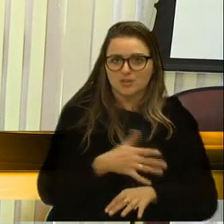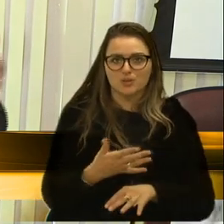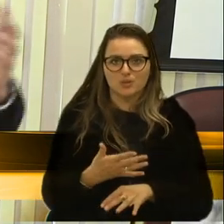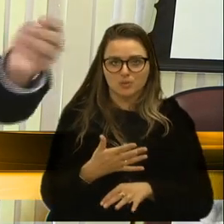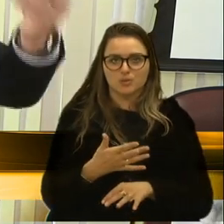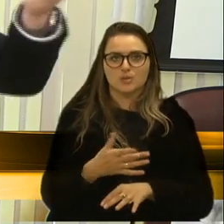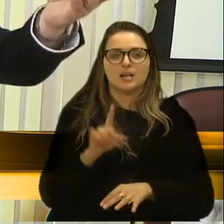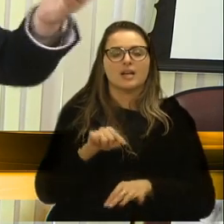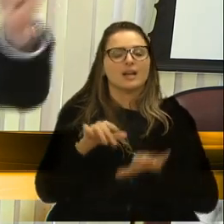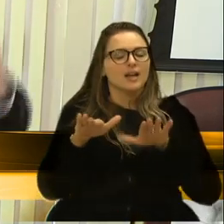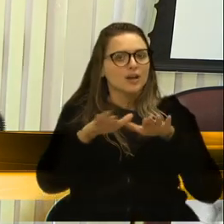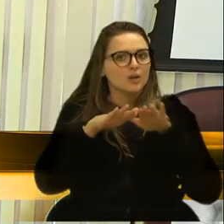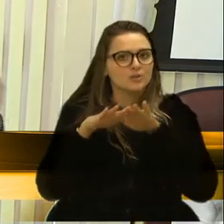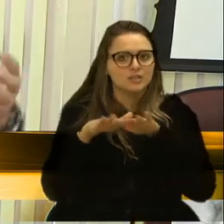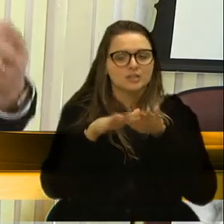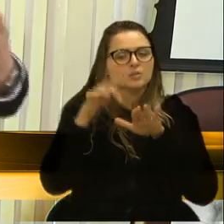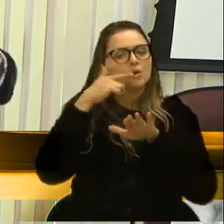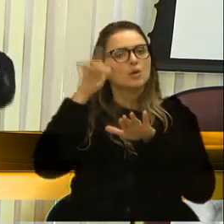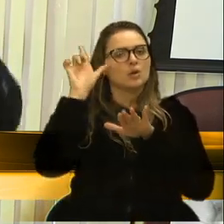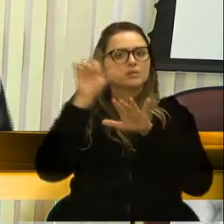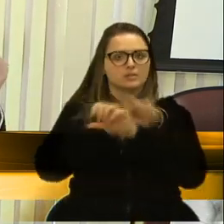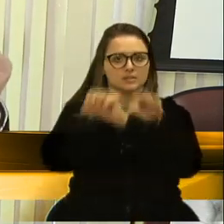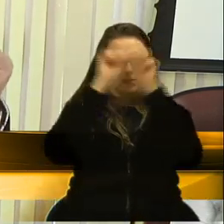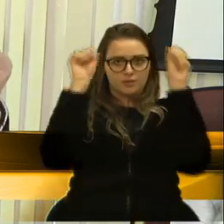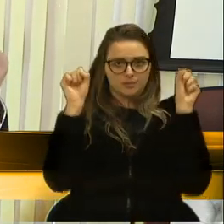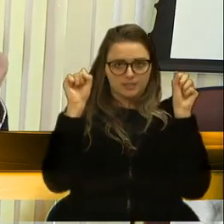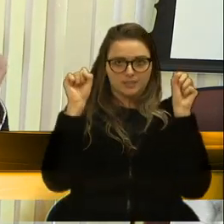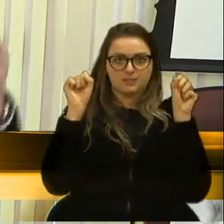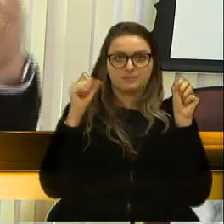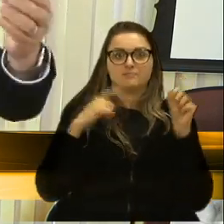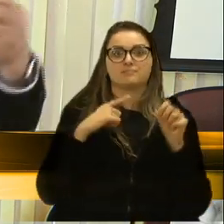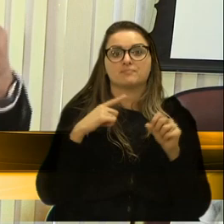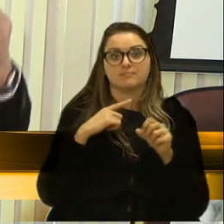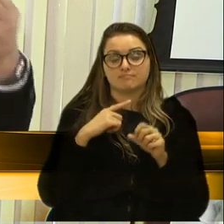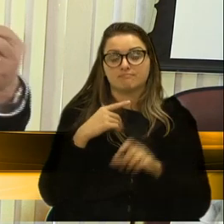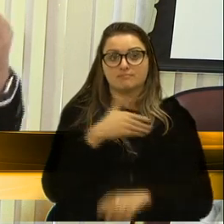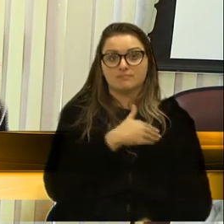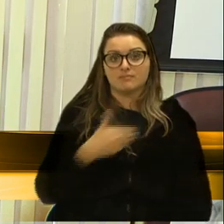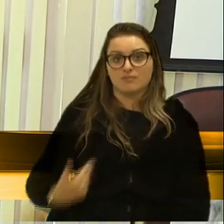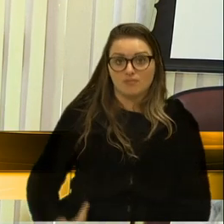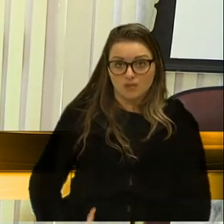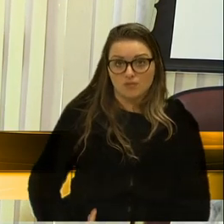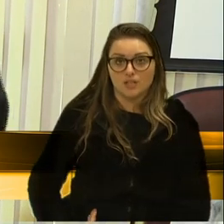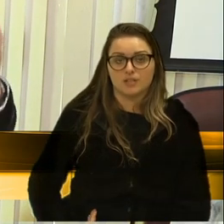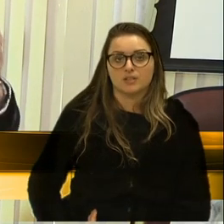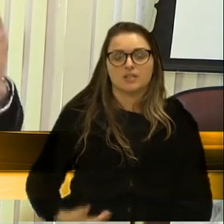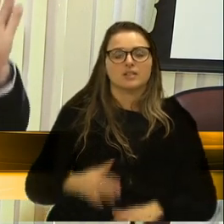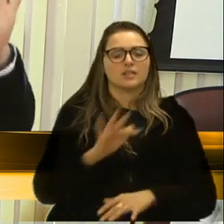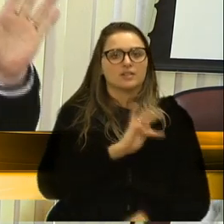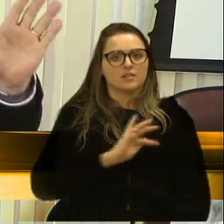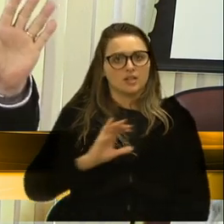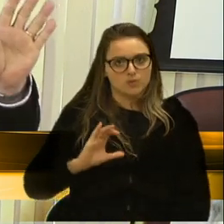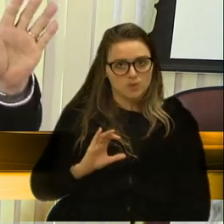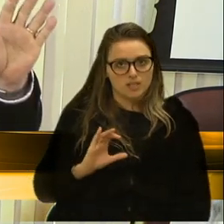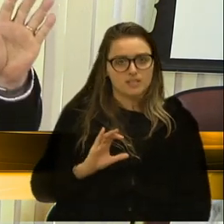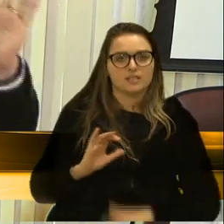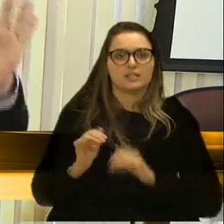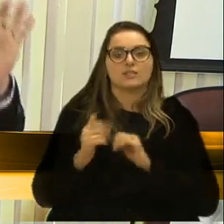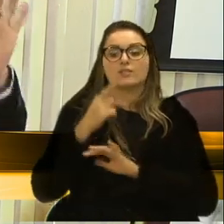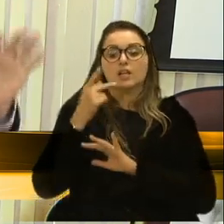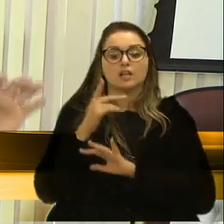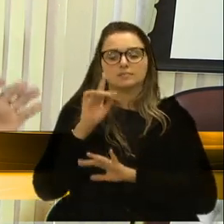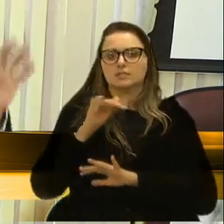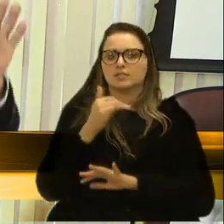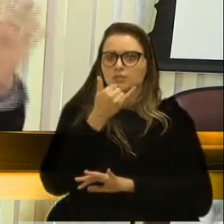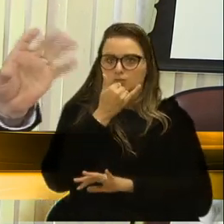era unanimidade ontem pela manhã bater de frente, vereadora Paula, governador, o prefeito Cassina disse, não, não é dessa forma. Nós